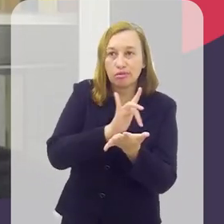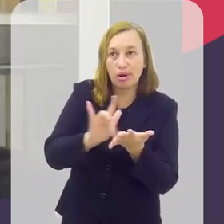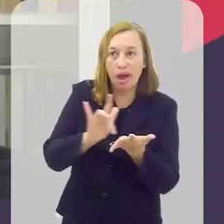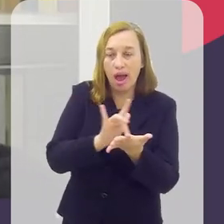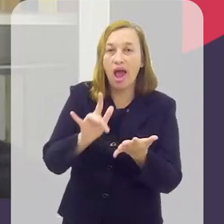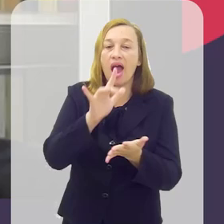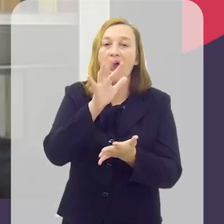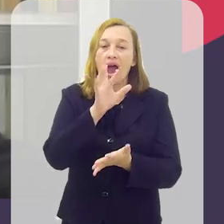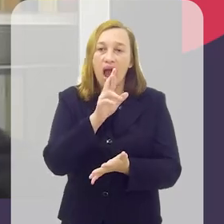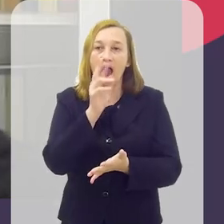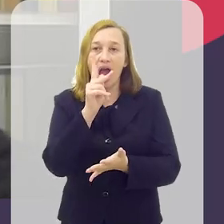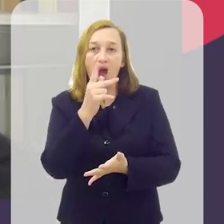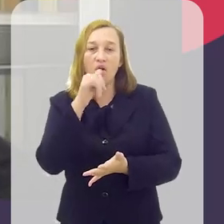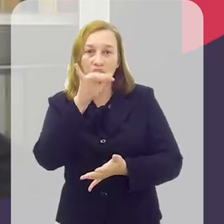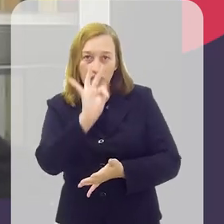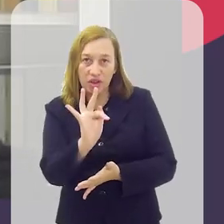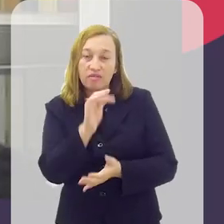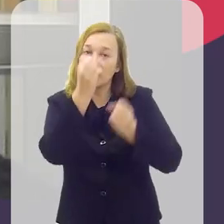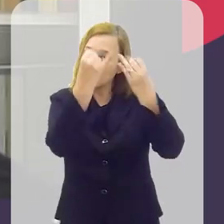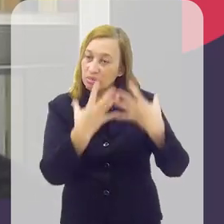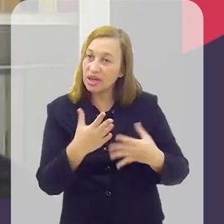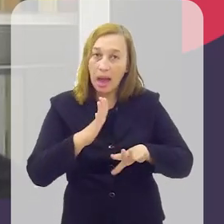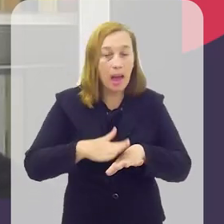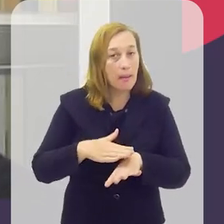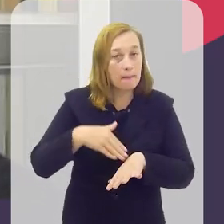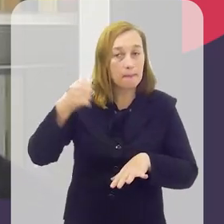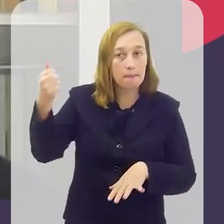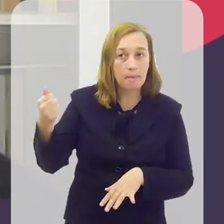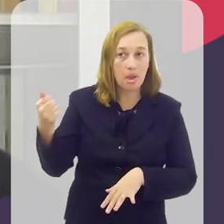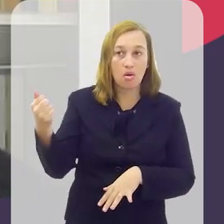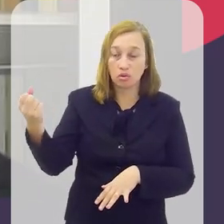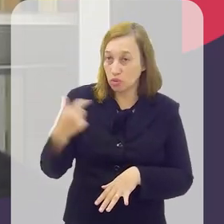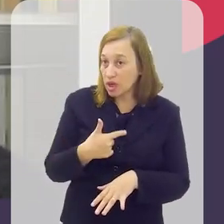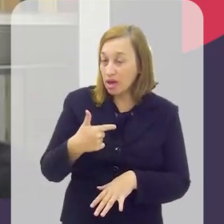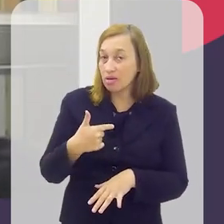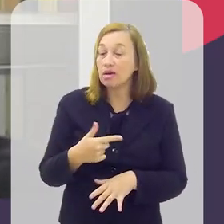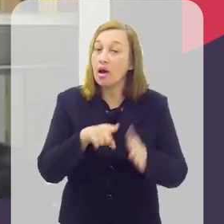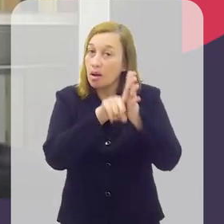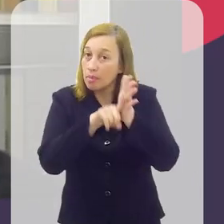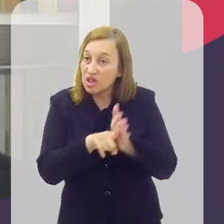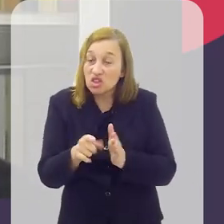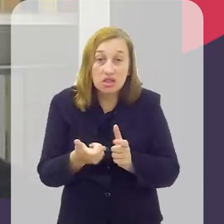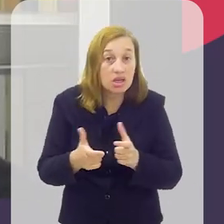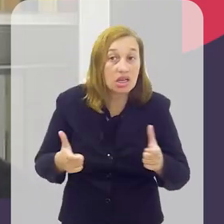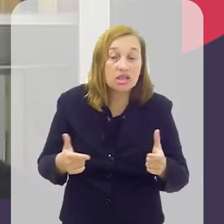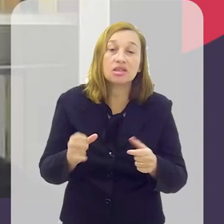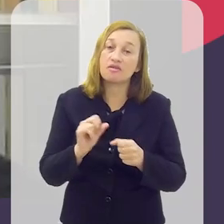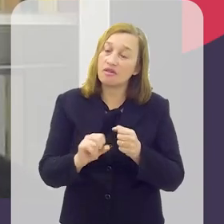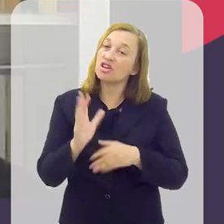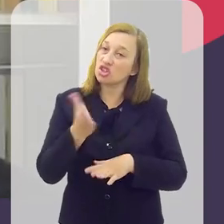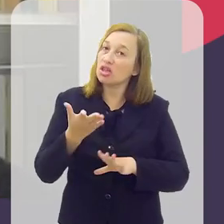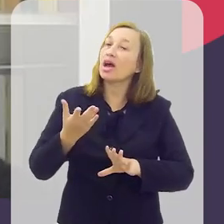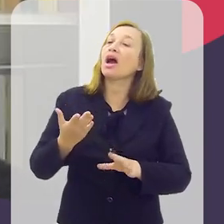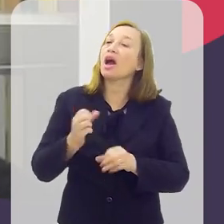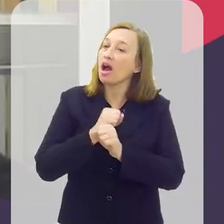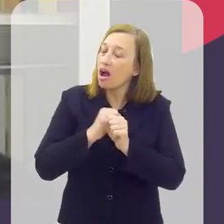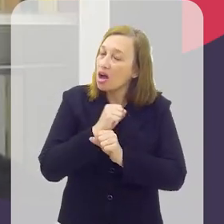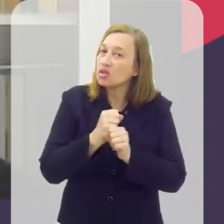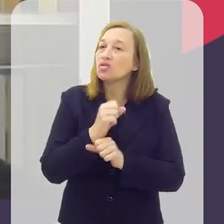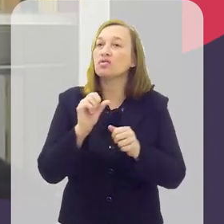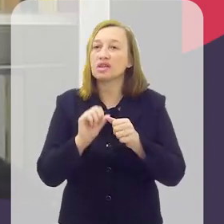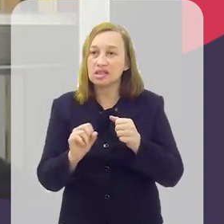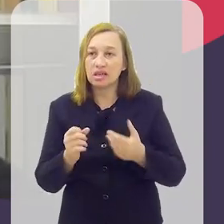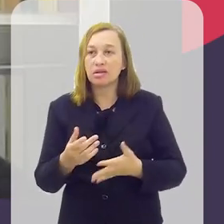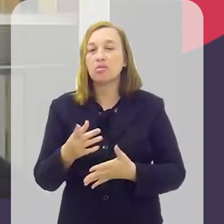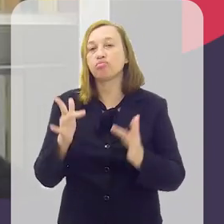vai ser capaz de escrever isso muito melhor do que eu, porque tem também uma pesquisa muito grande que ele faz e já está há muito tempo fazendo sobre isso,